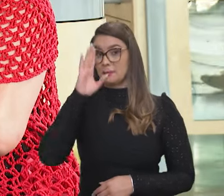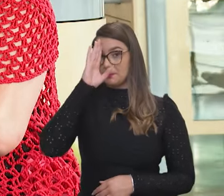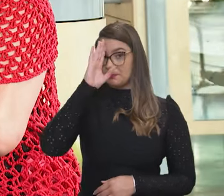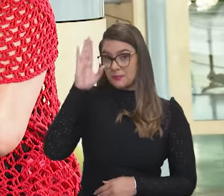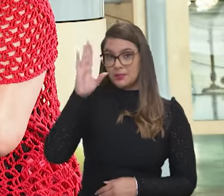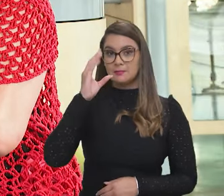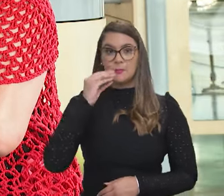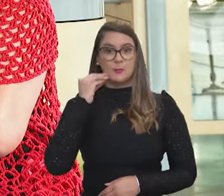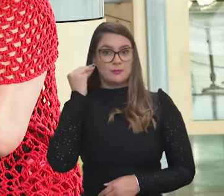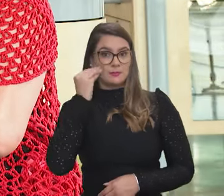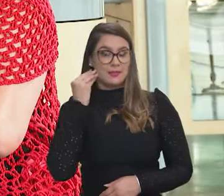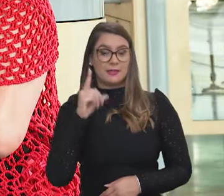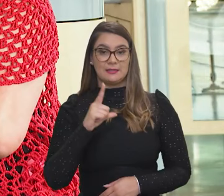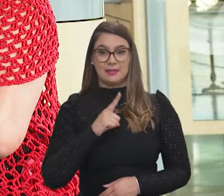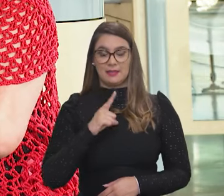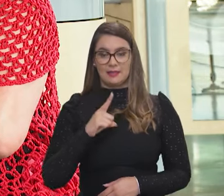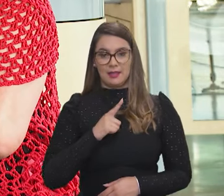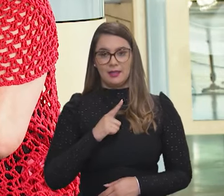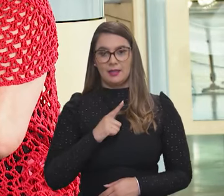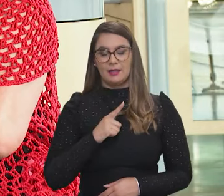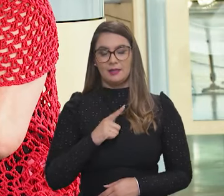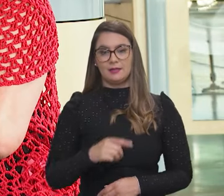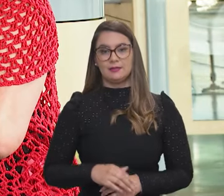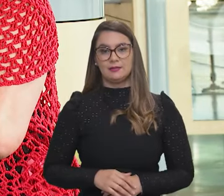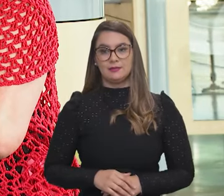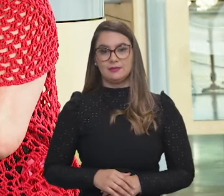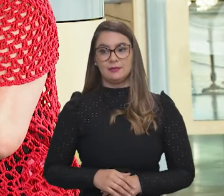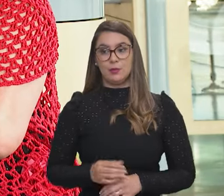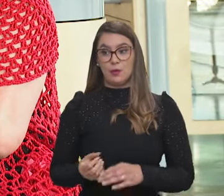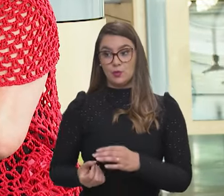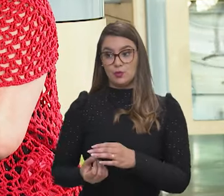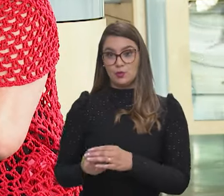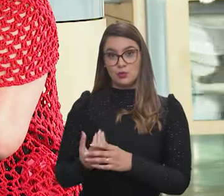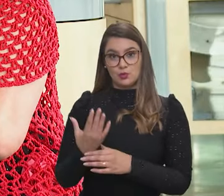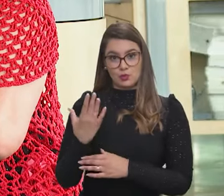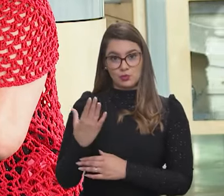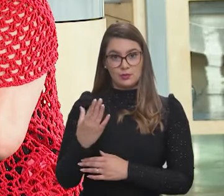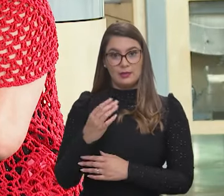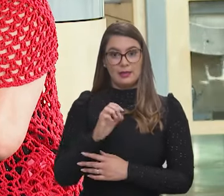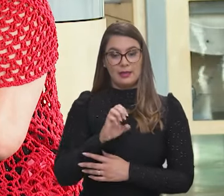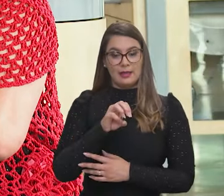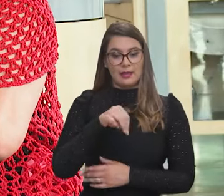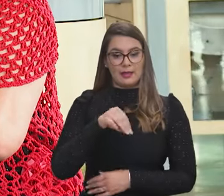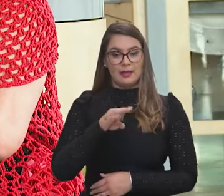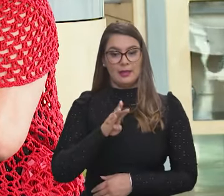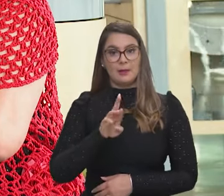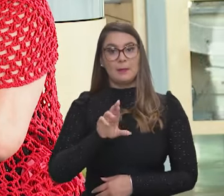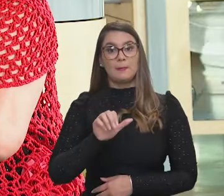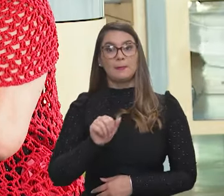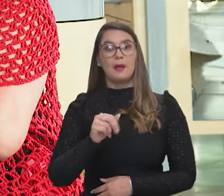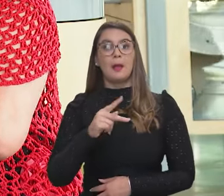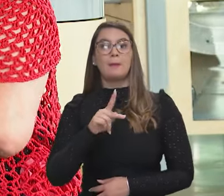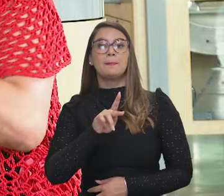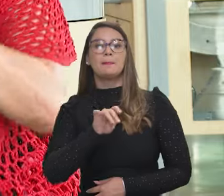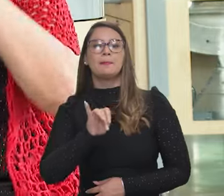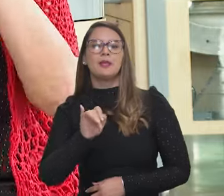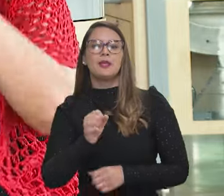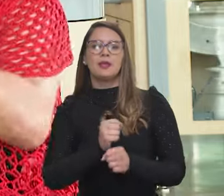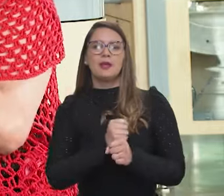A principal experiência que a gente tem foi o surgimento do Embrapi, em